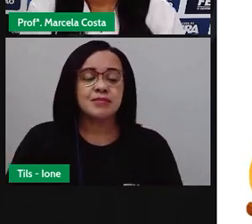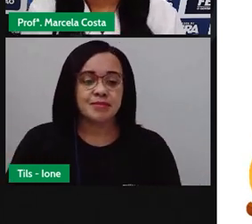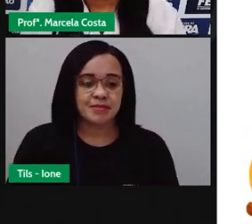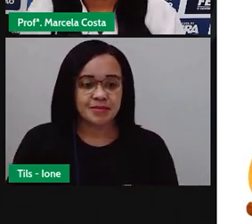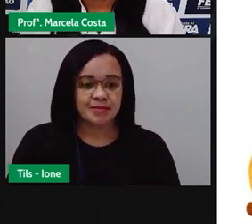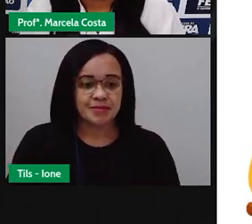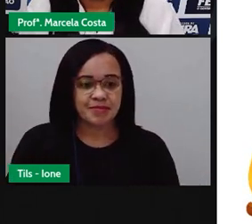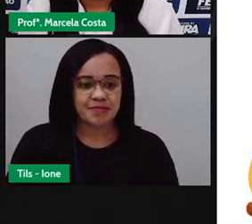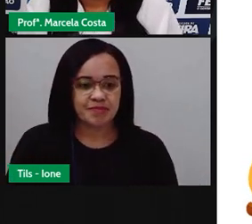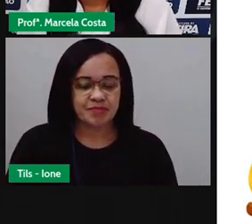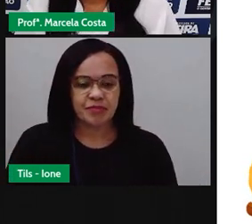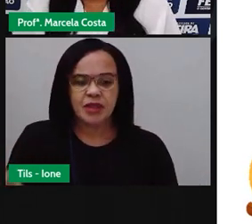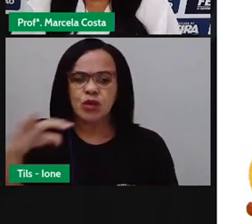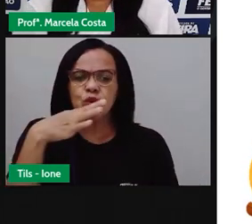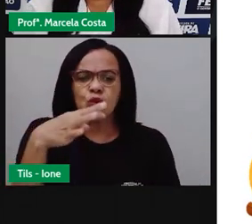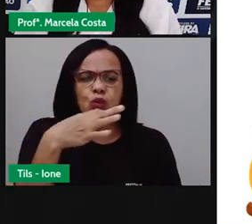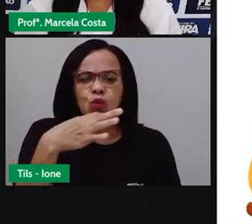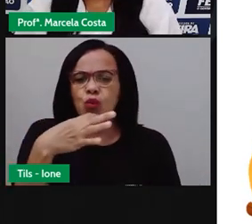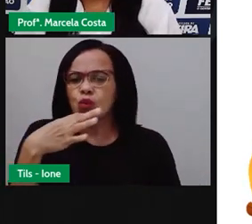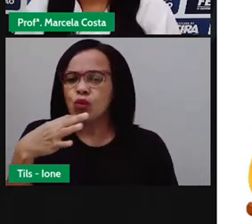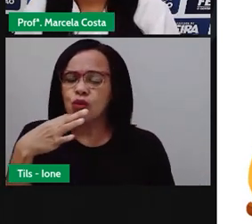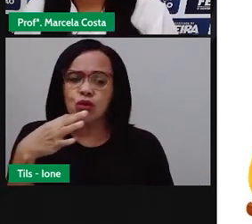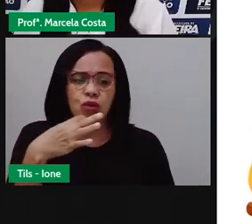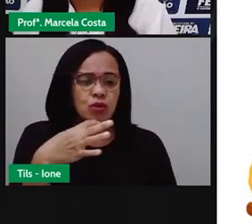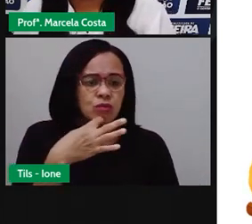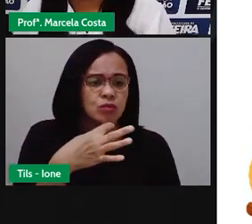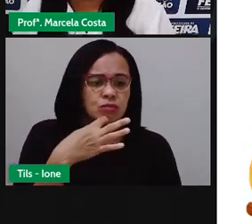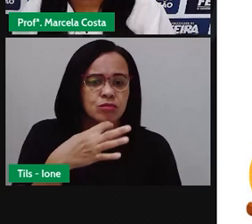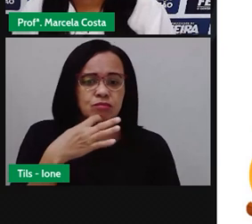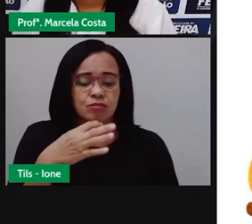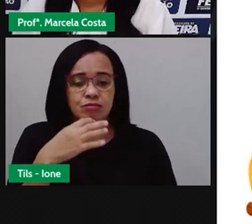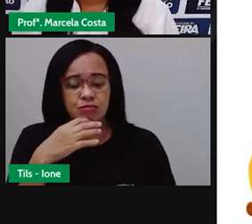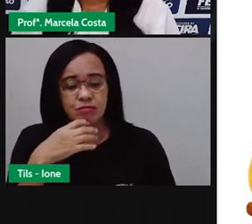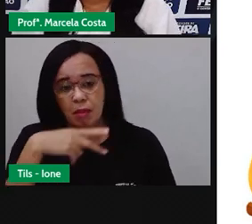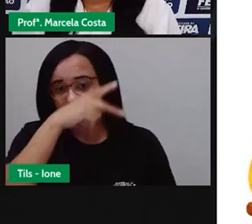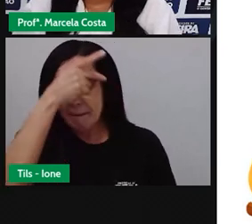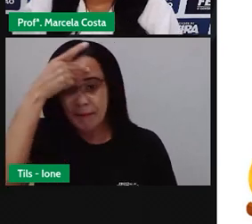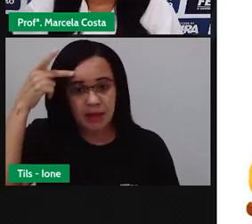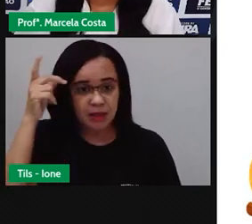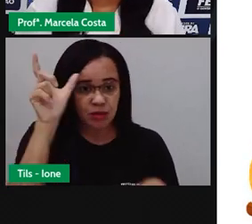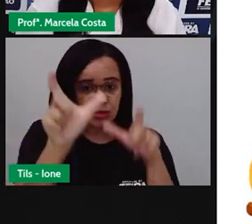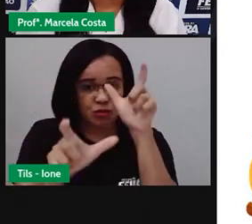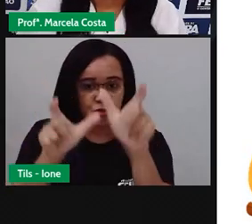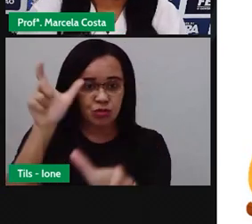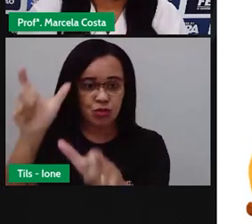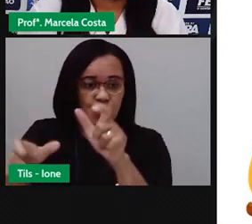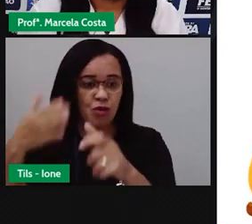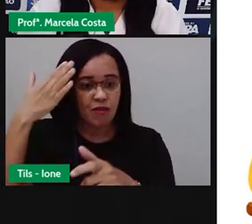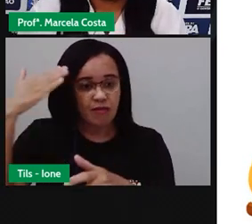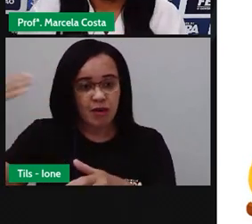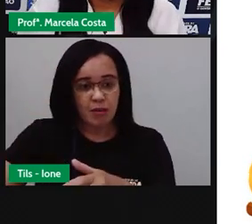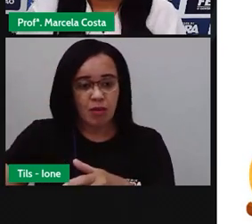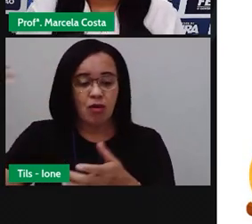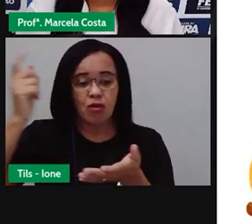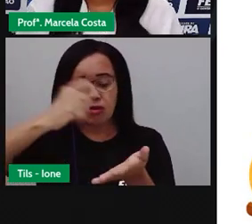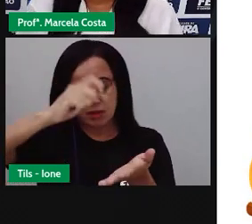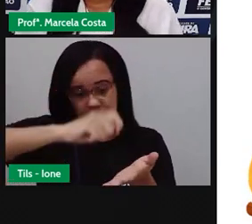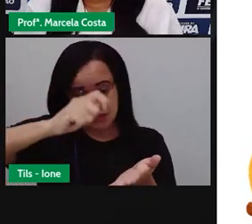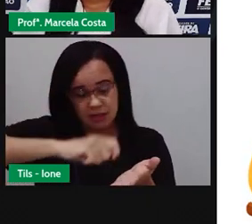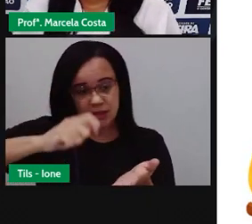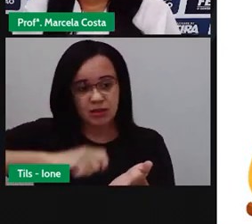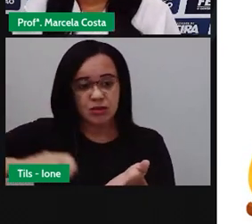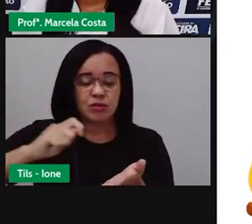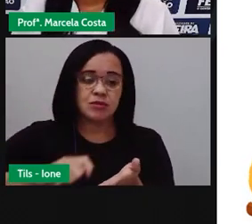Vocês conhecem artistas, escritores